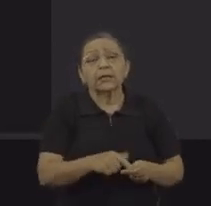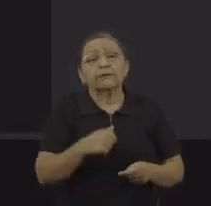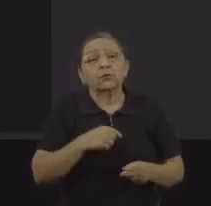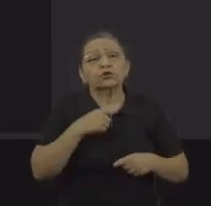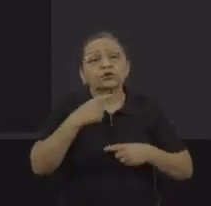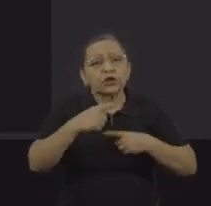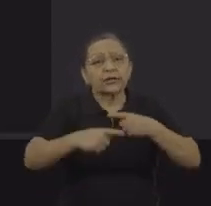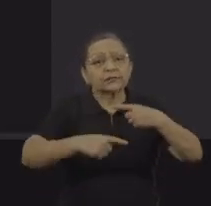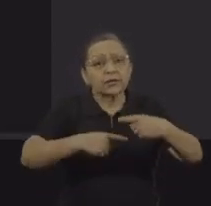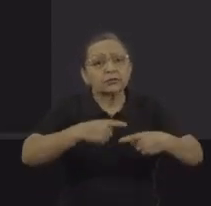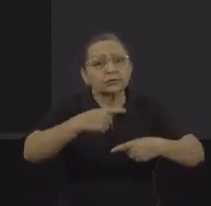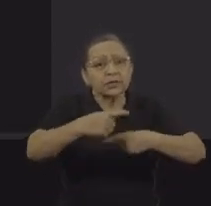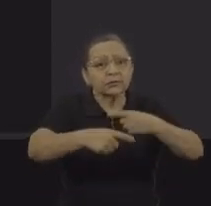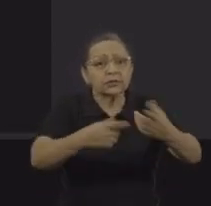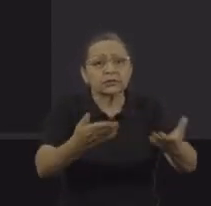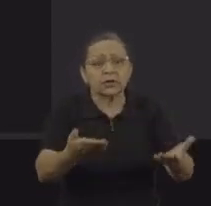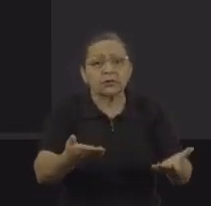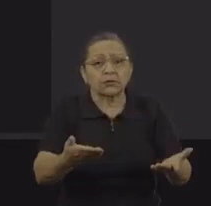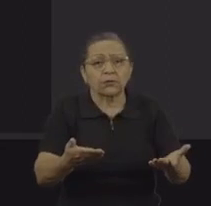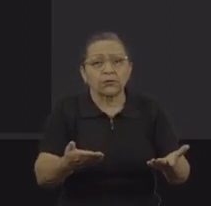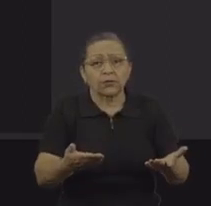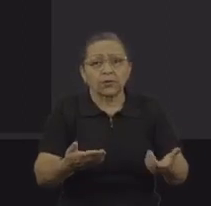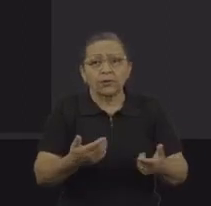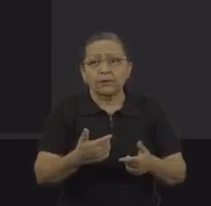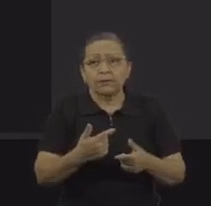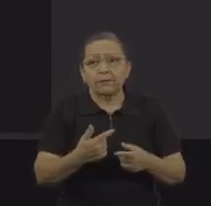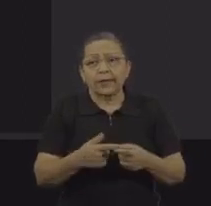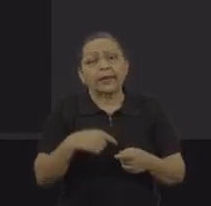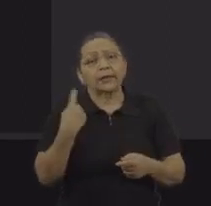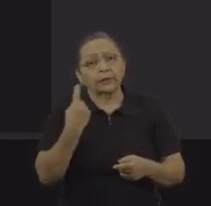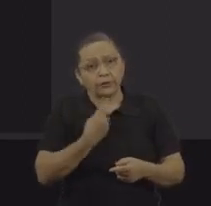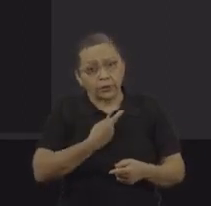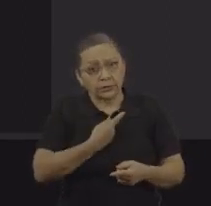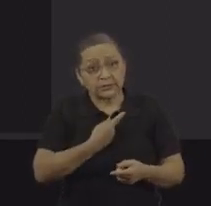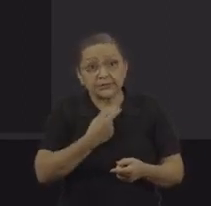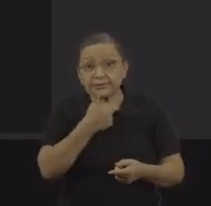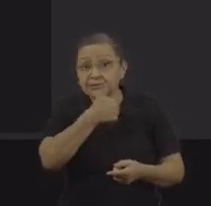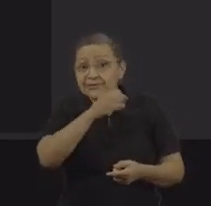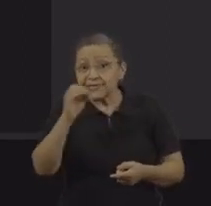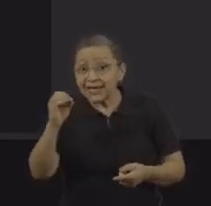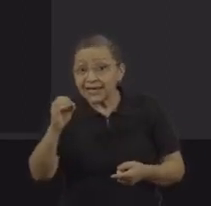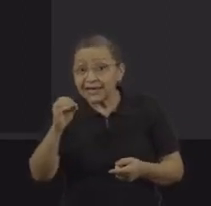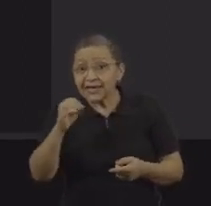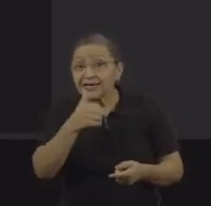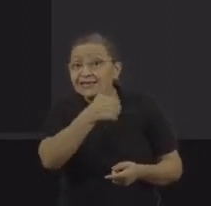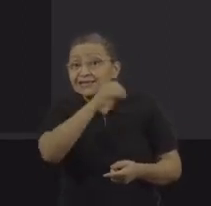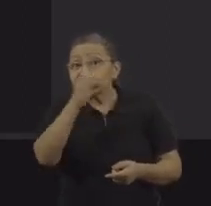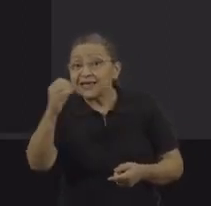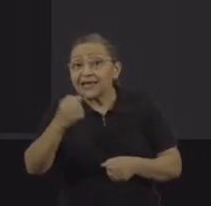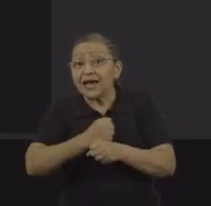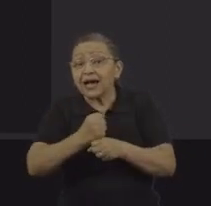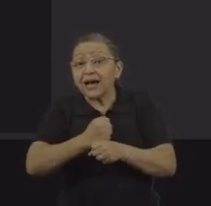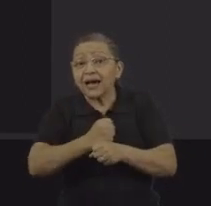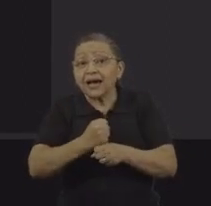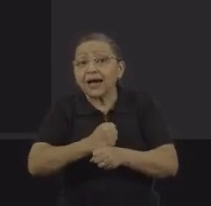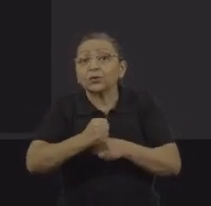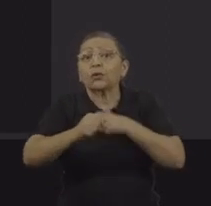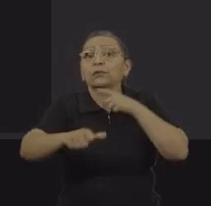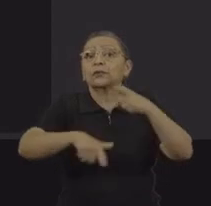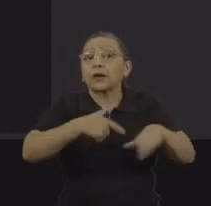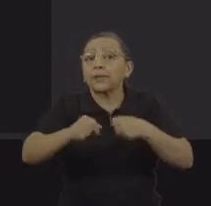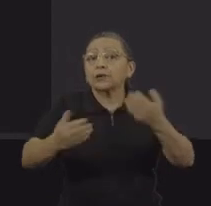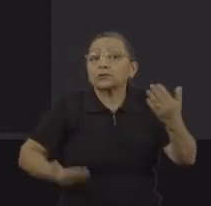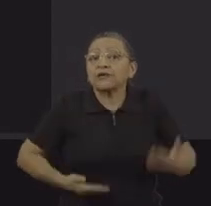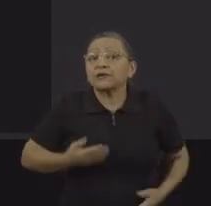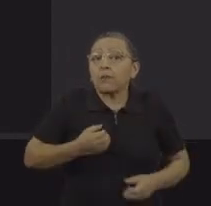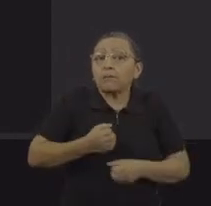geração. Tem gente que herda riqueza. Aqui a gente herdou, a gente herdou exploração e servidão. Foram três gerações